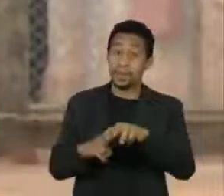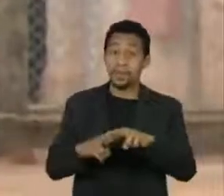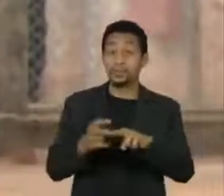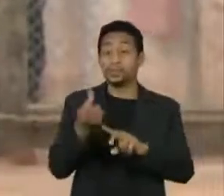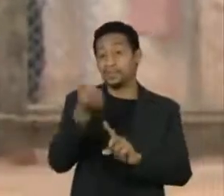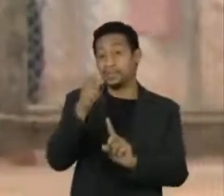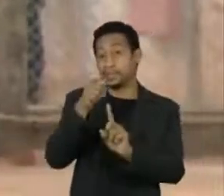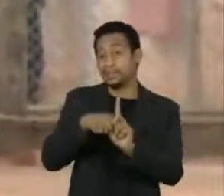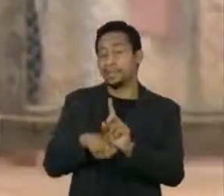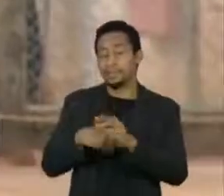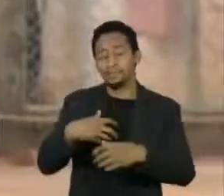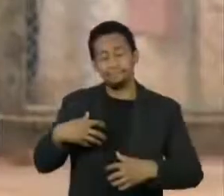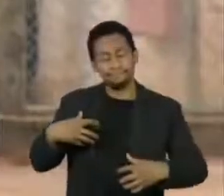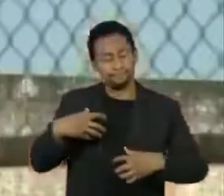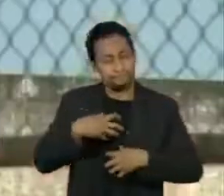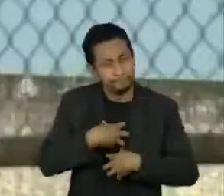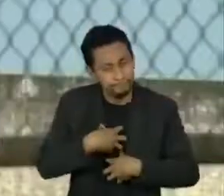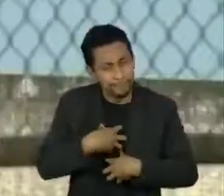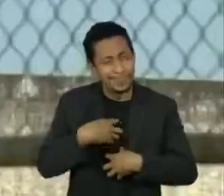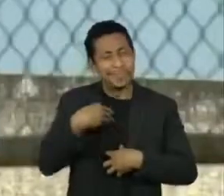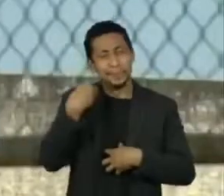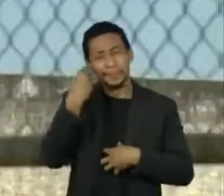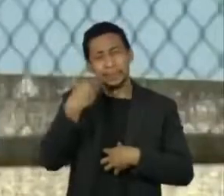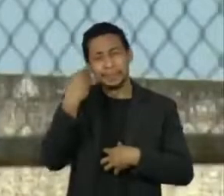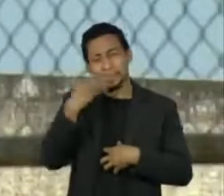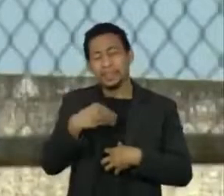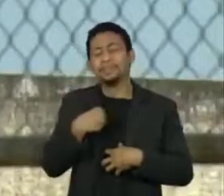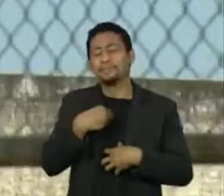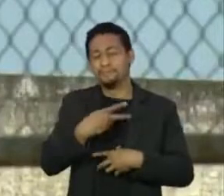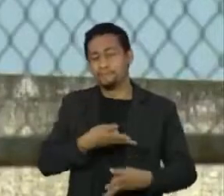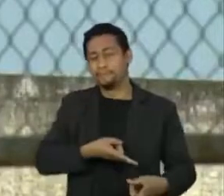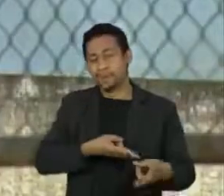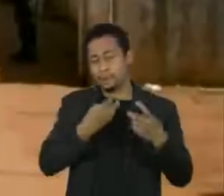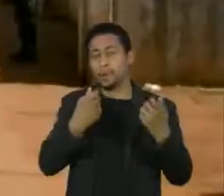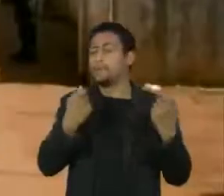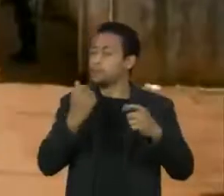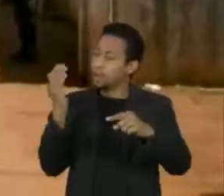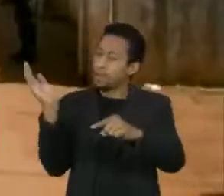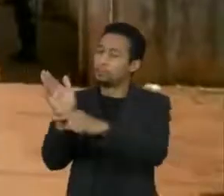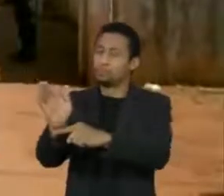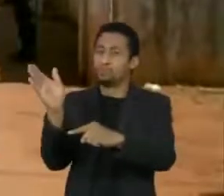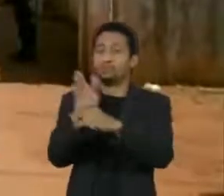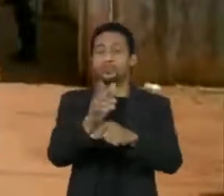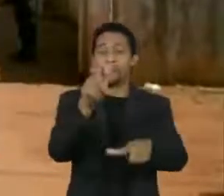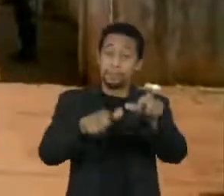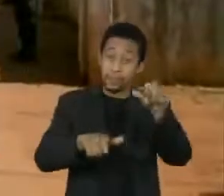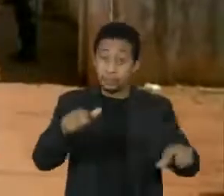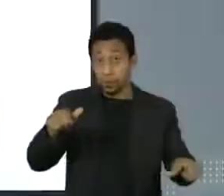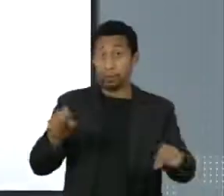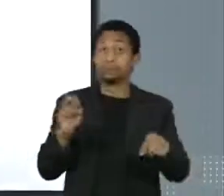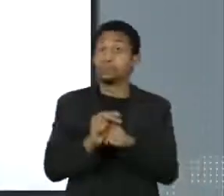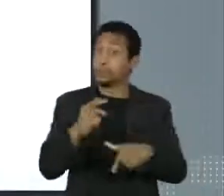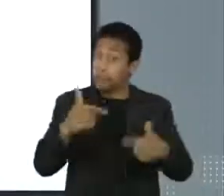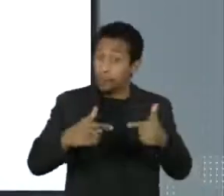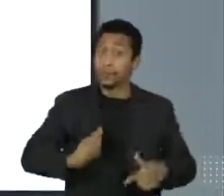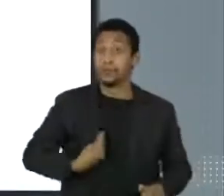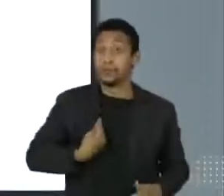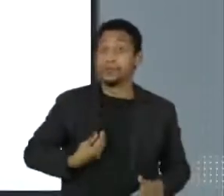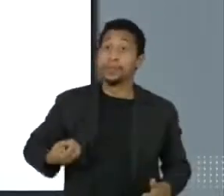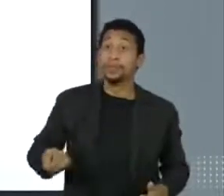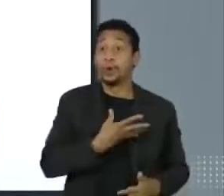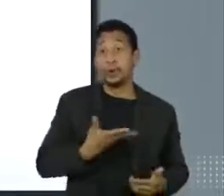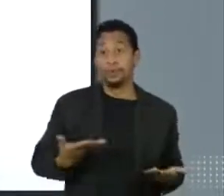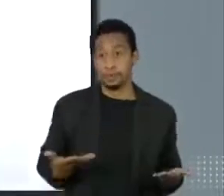experiência fez com que ela se dedicasse a tentar ajudar quem sai da prisão a conseguir trabalho e vida nova. Para que a nossa